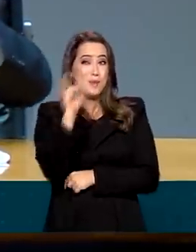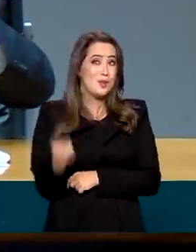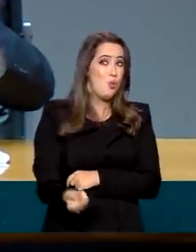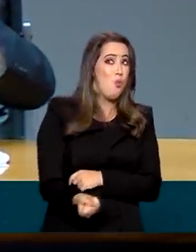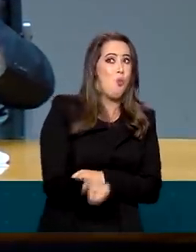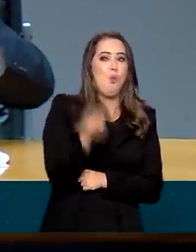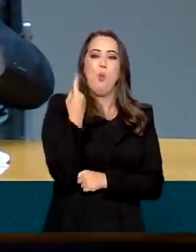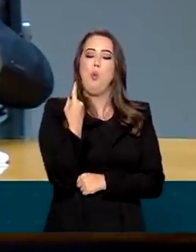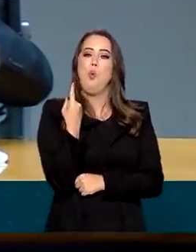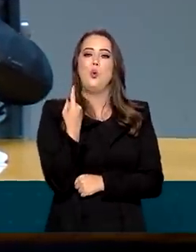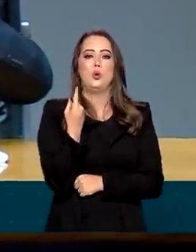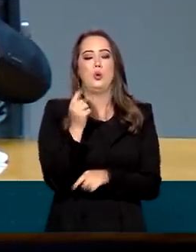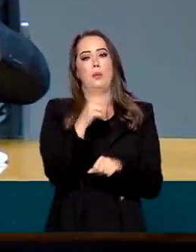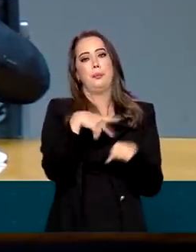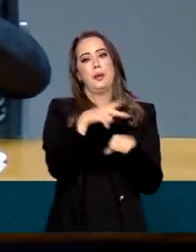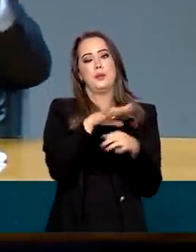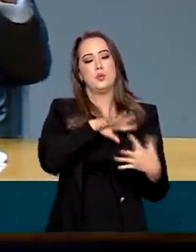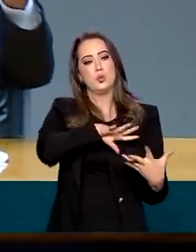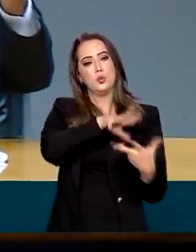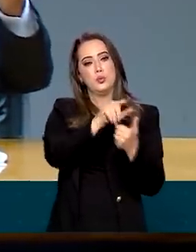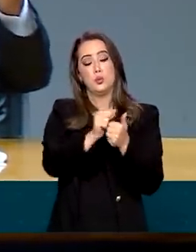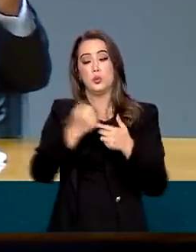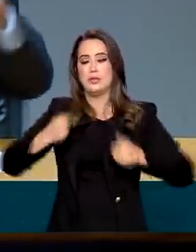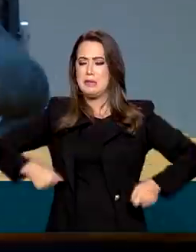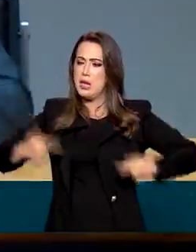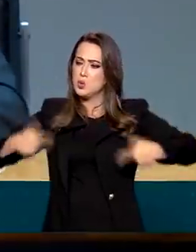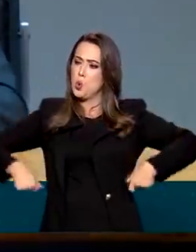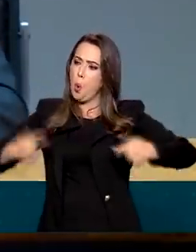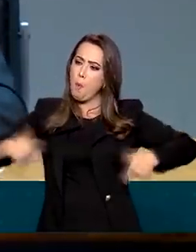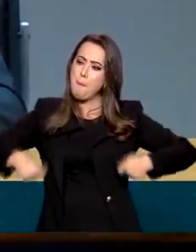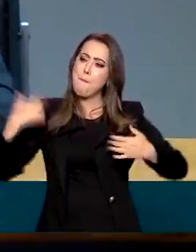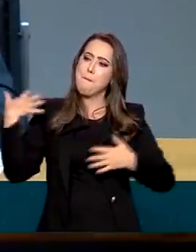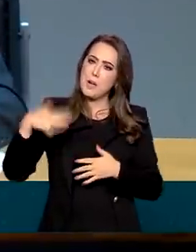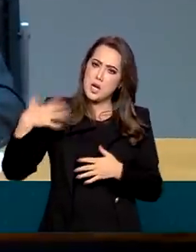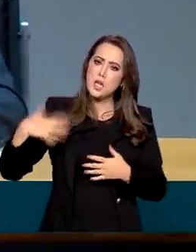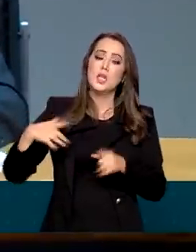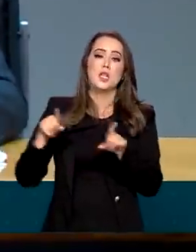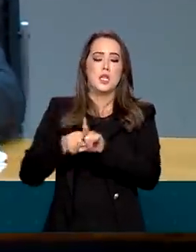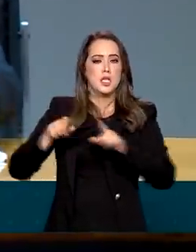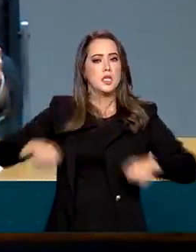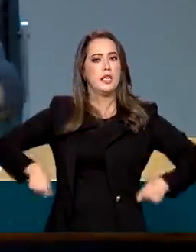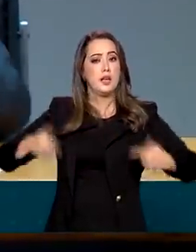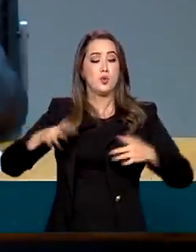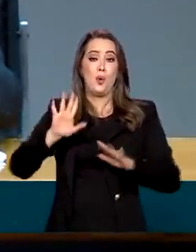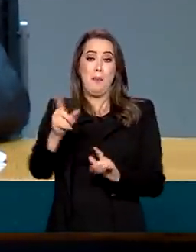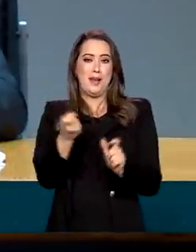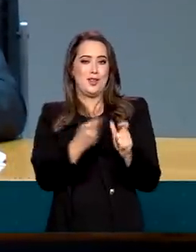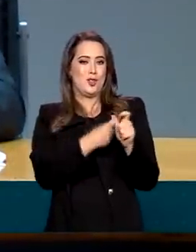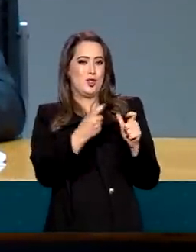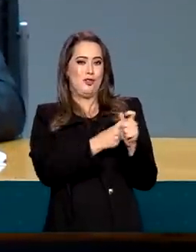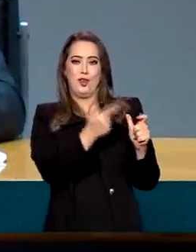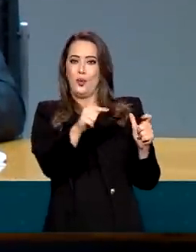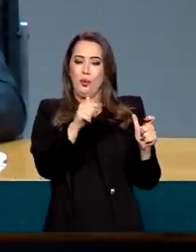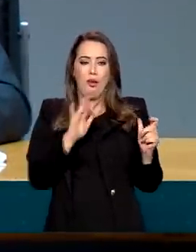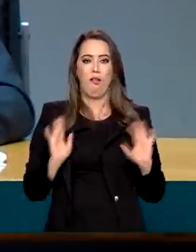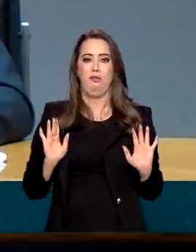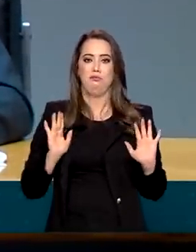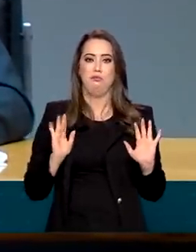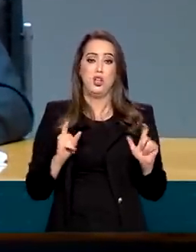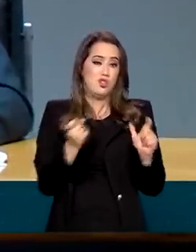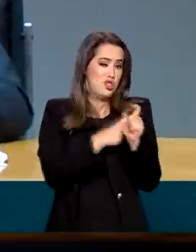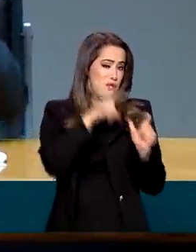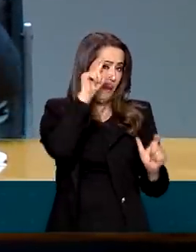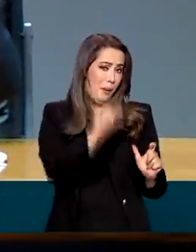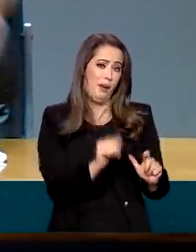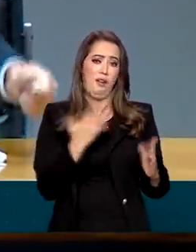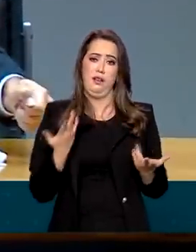Nós somos o país que mais gastaram, que menos se endividaram, exatamente por esse duplo compromisso. O presidente, o